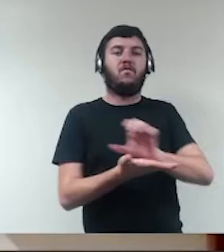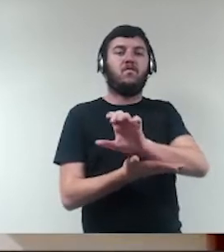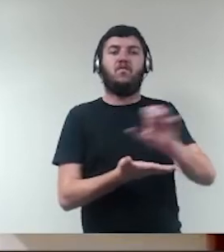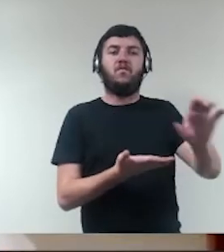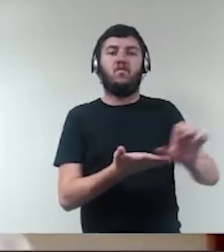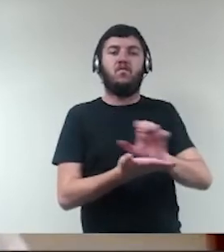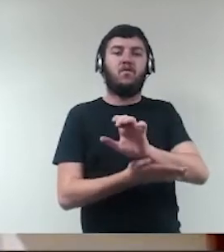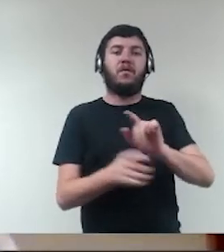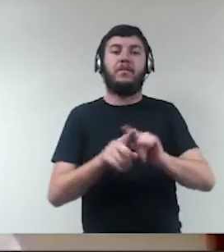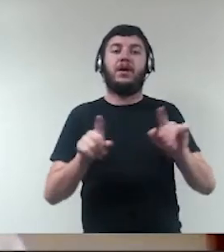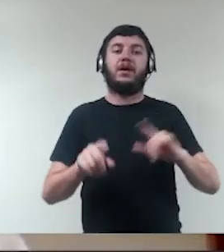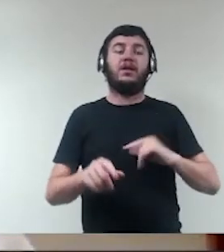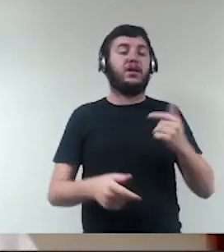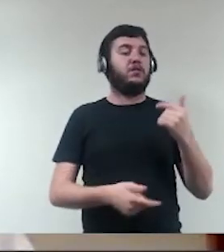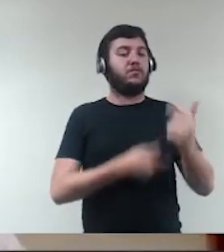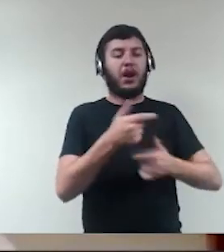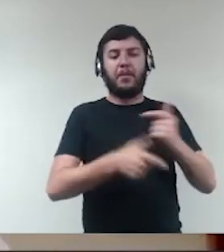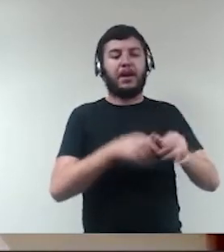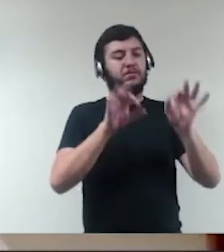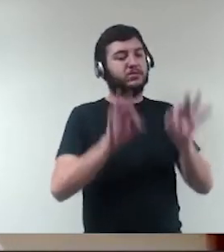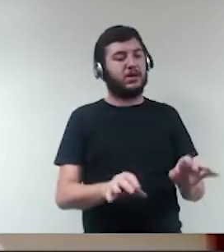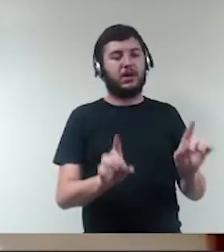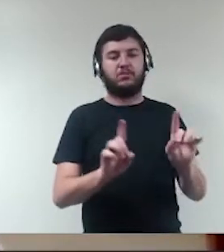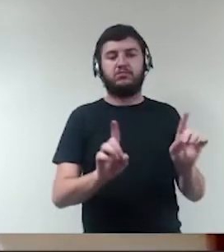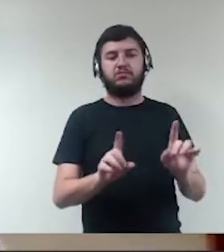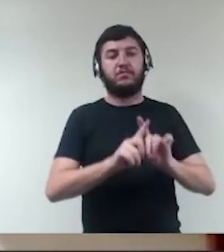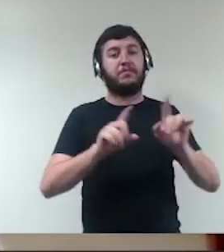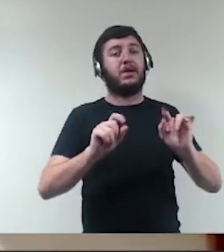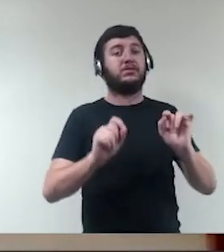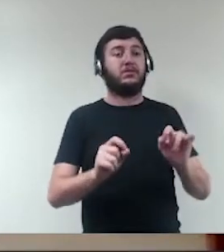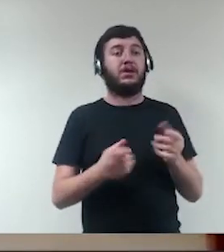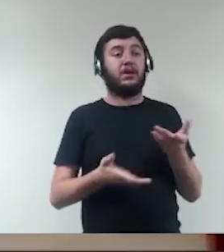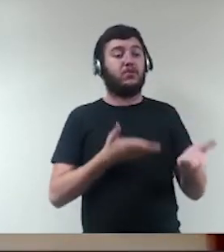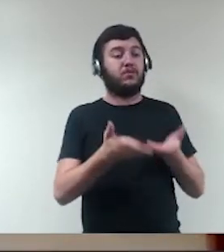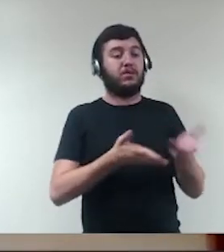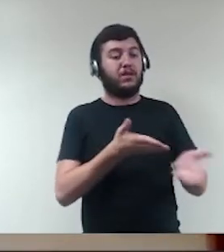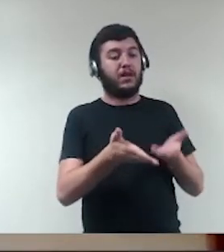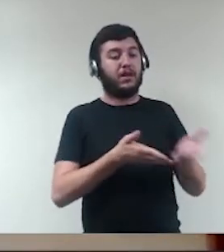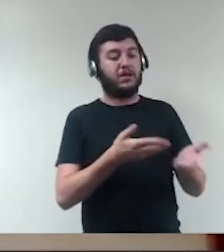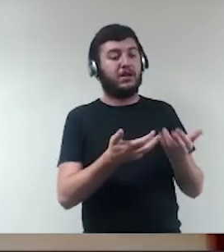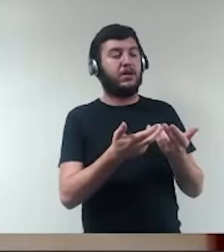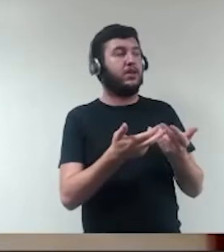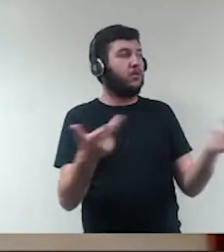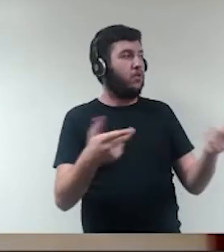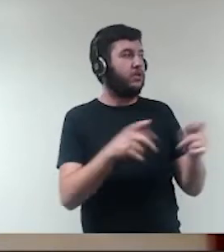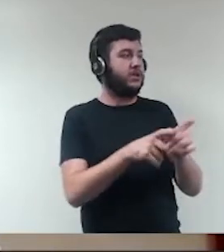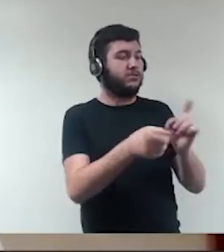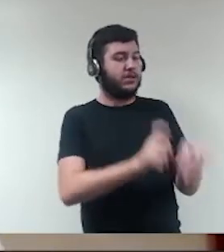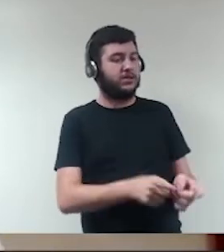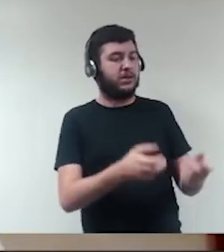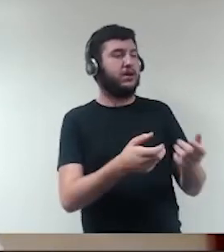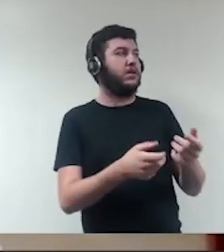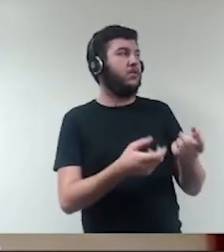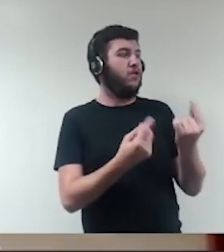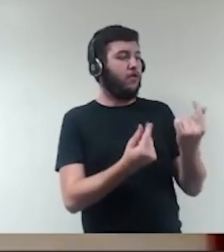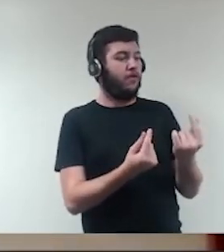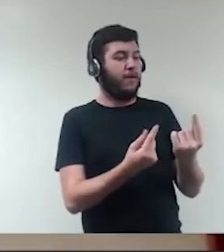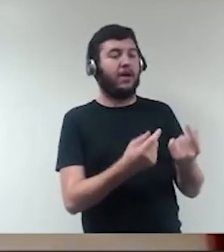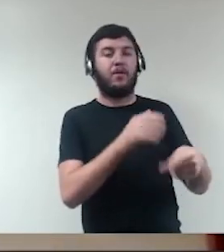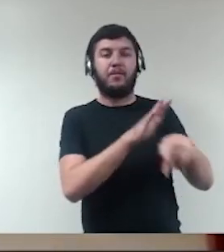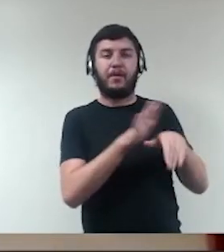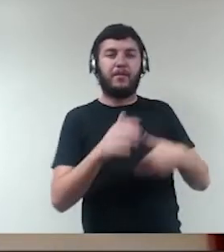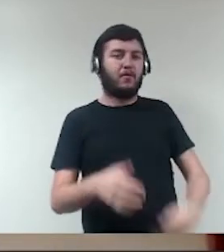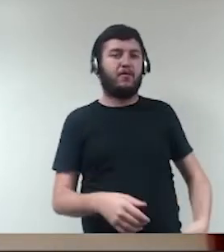prova com o trato da coisa pública e dentro desse ponto a